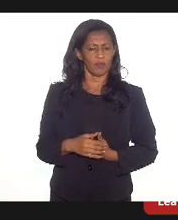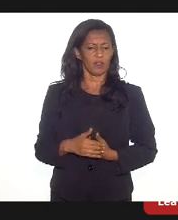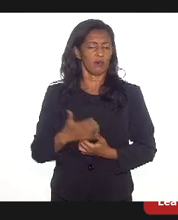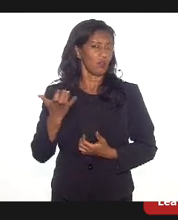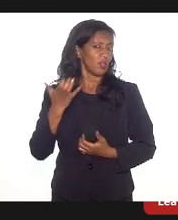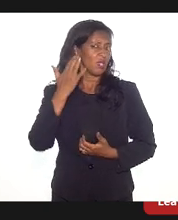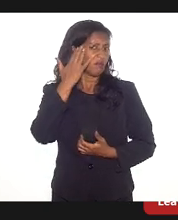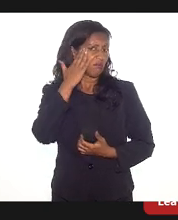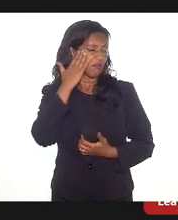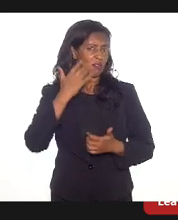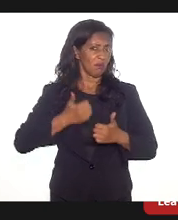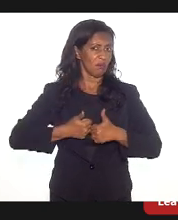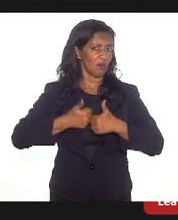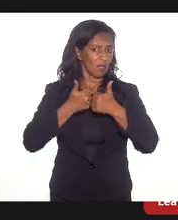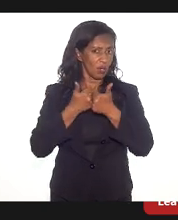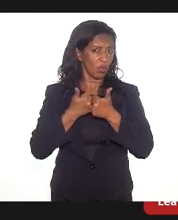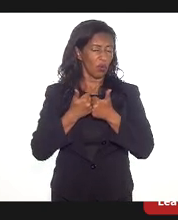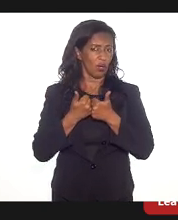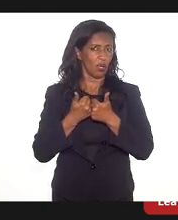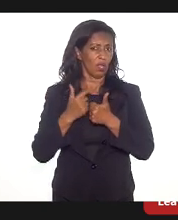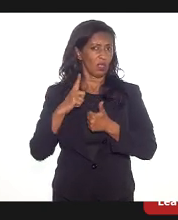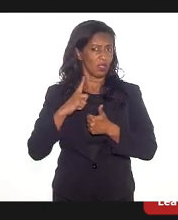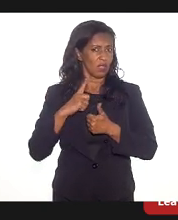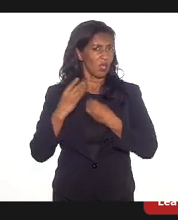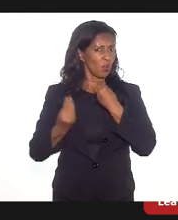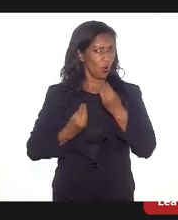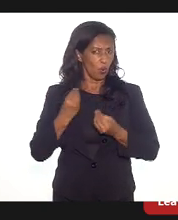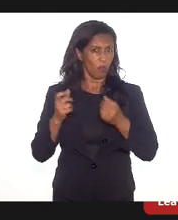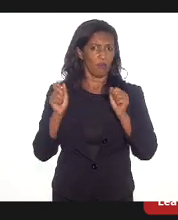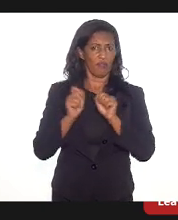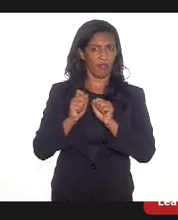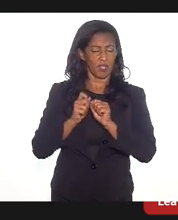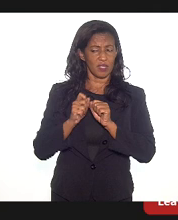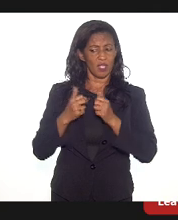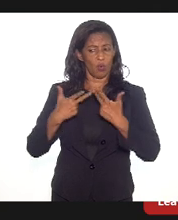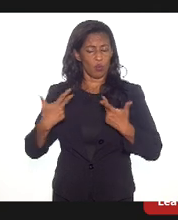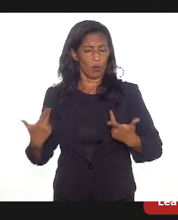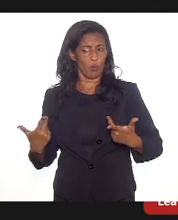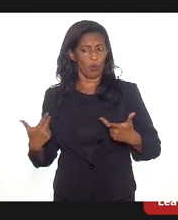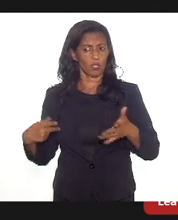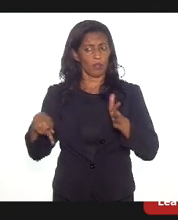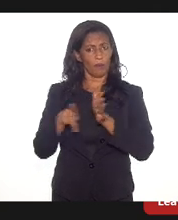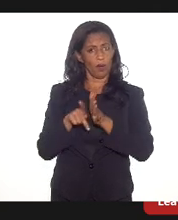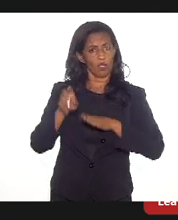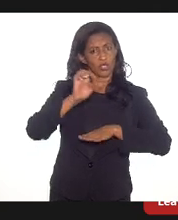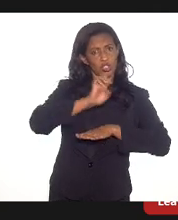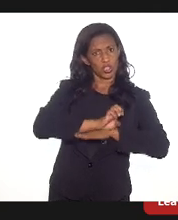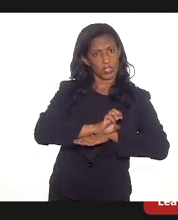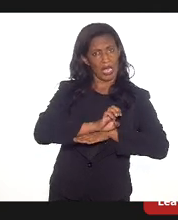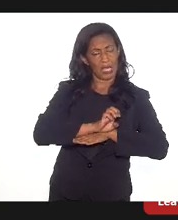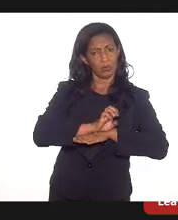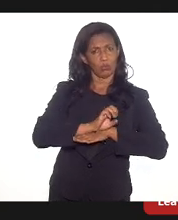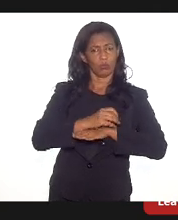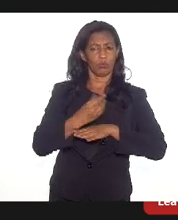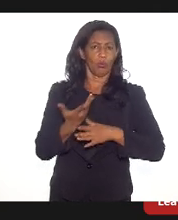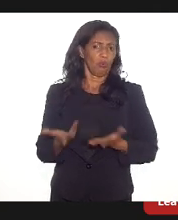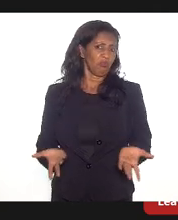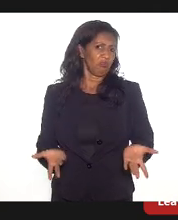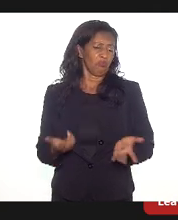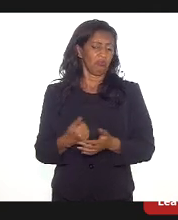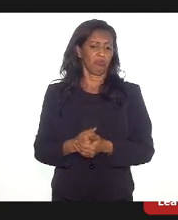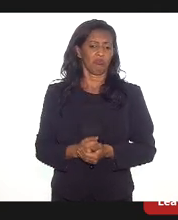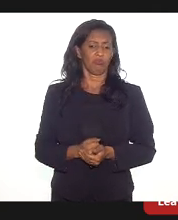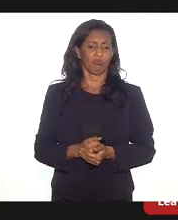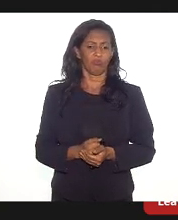de entender melhor para ver se a gente tem como fazer algo contra o ou se realmente a gente depende da repactuação tributária nacional